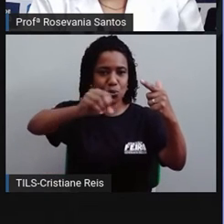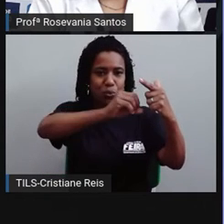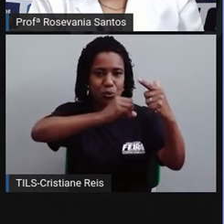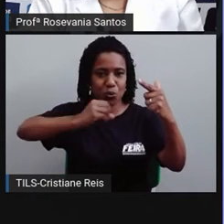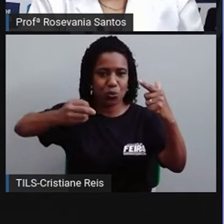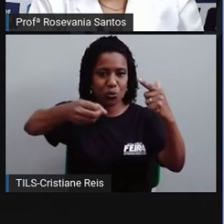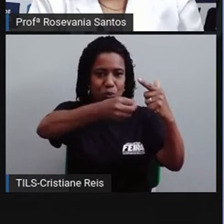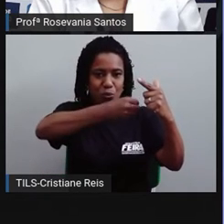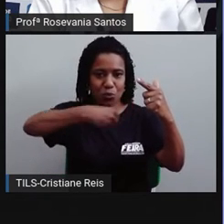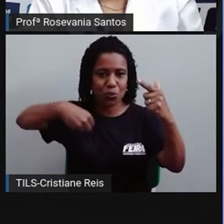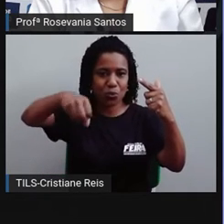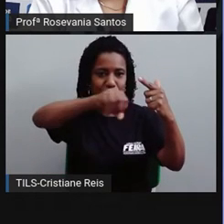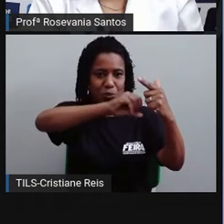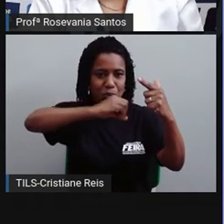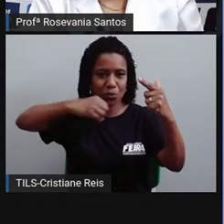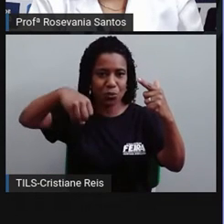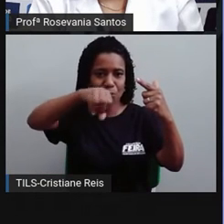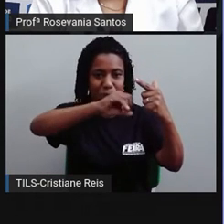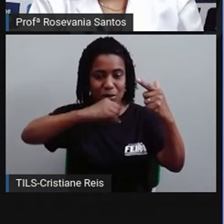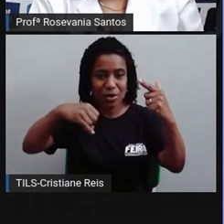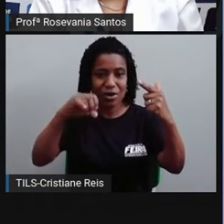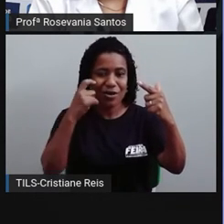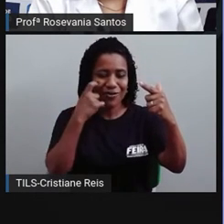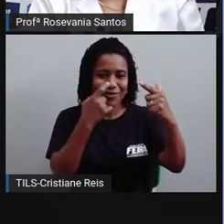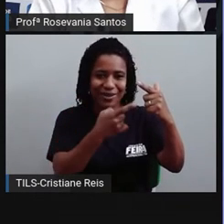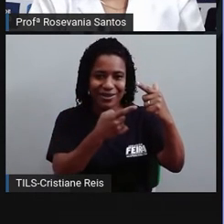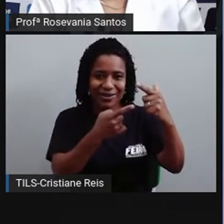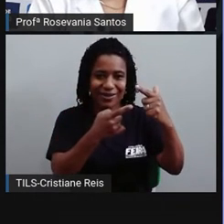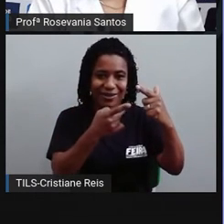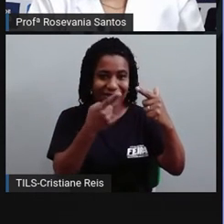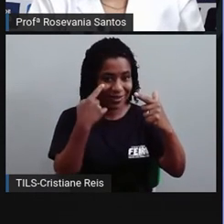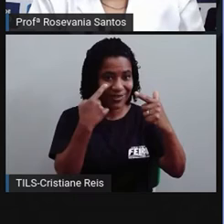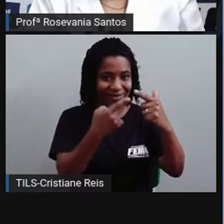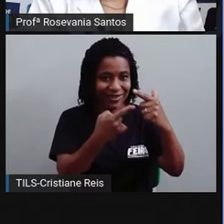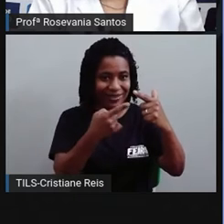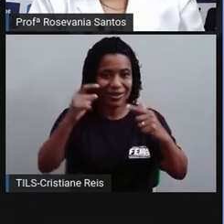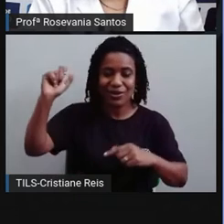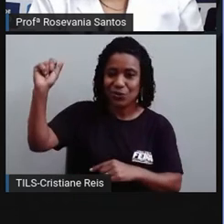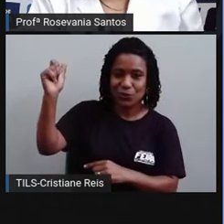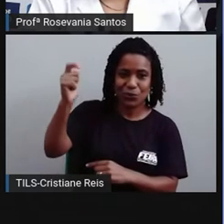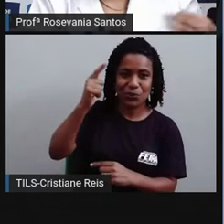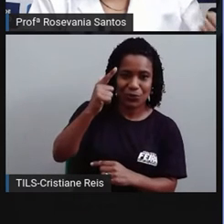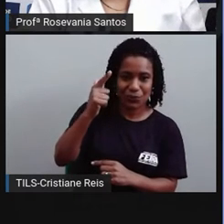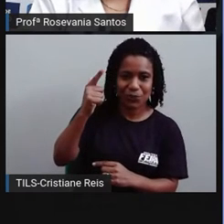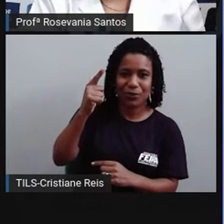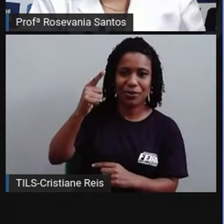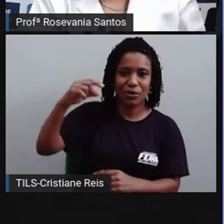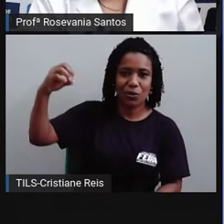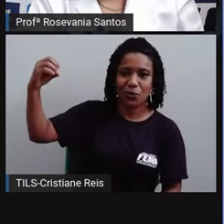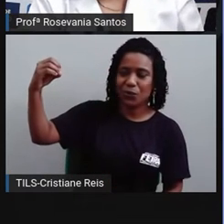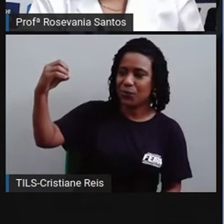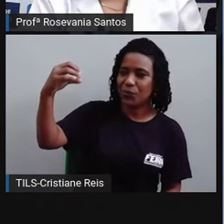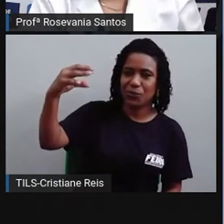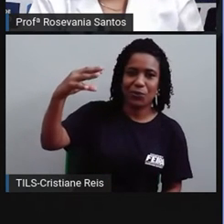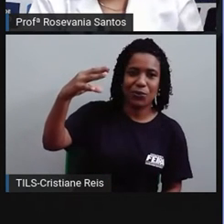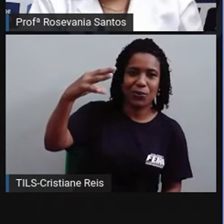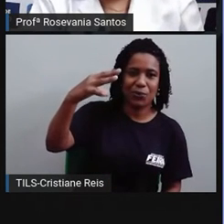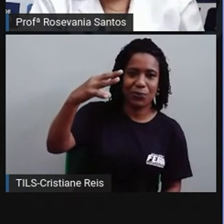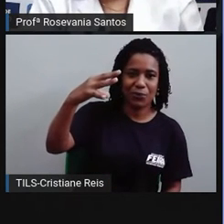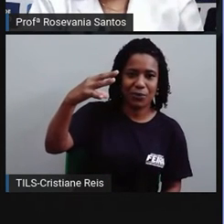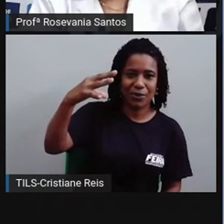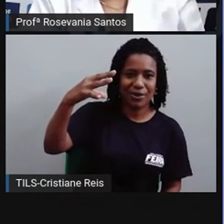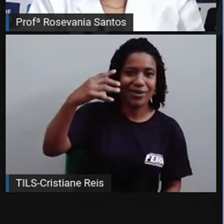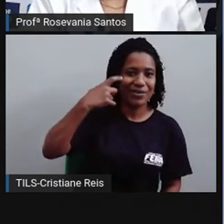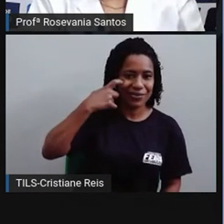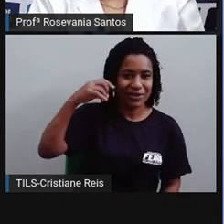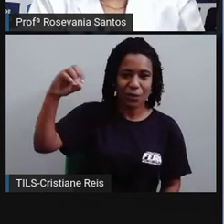eu quero agora que vocês observem a iluminação. Olha como ela vai mudando, ó. Cada pontinho desse é uma estação diferente,